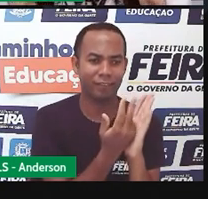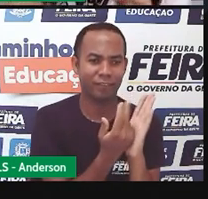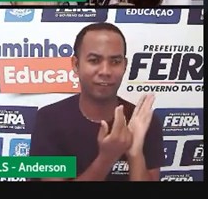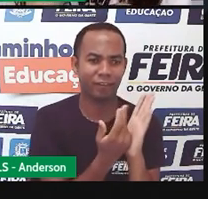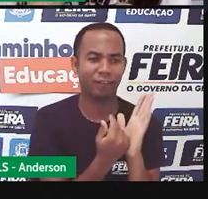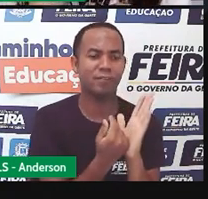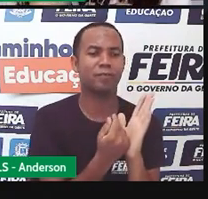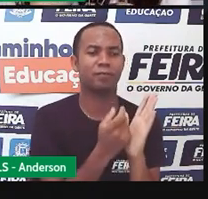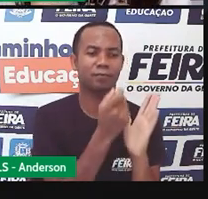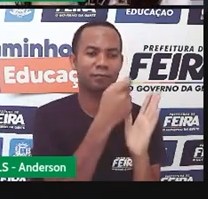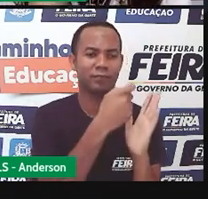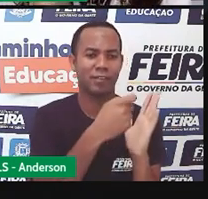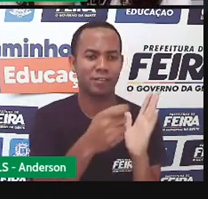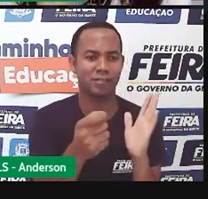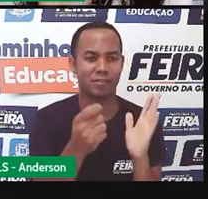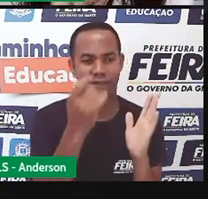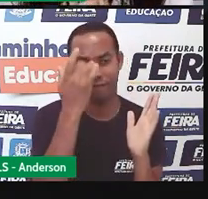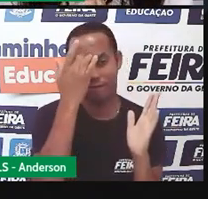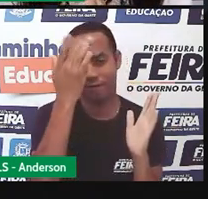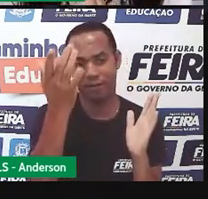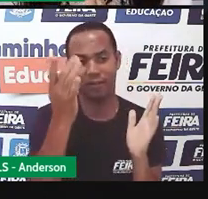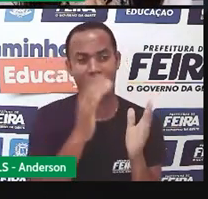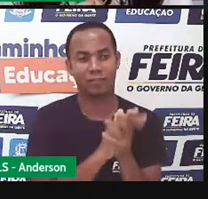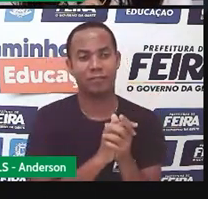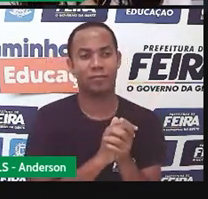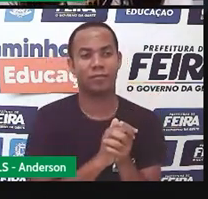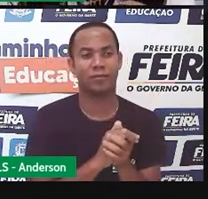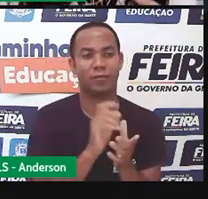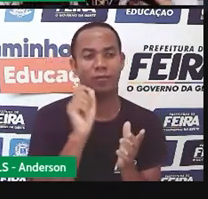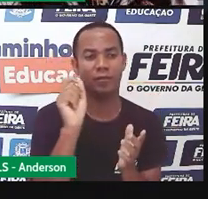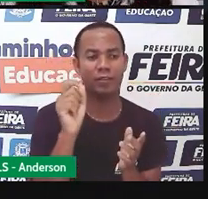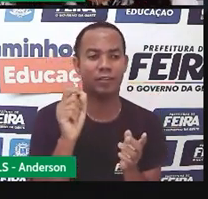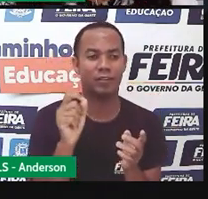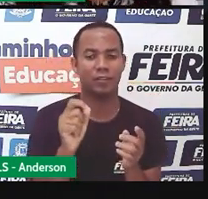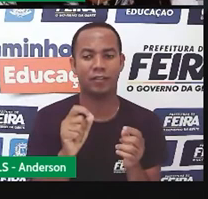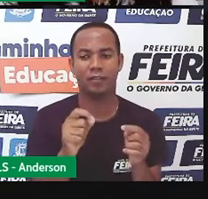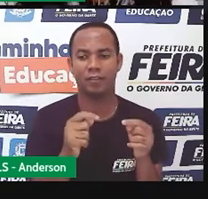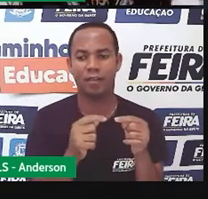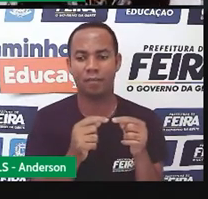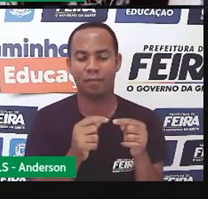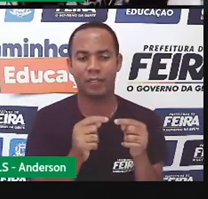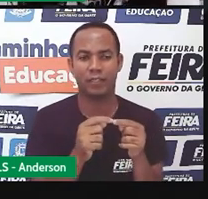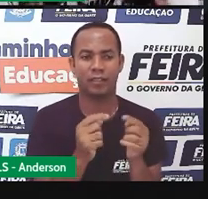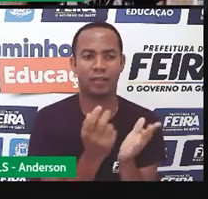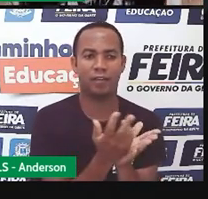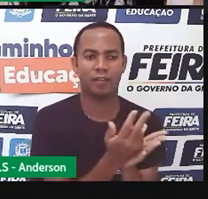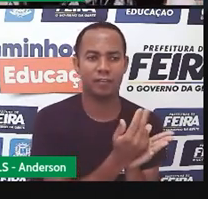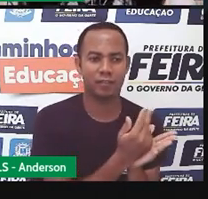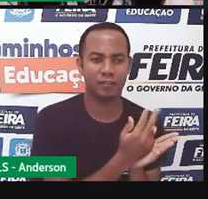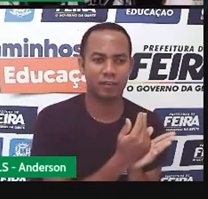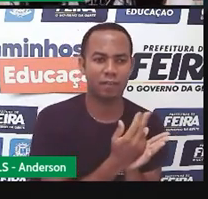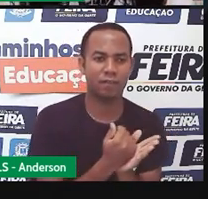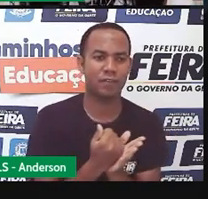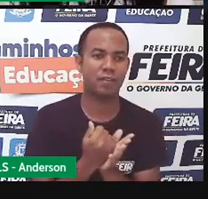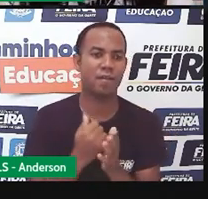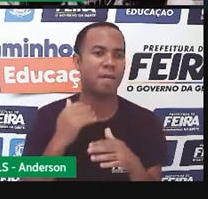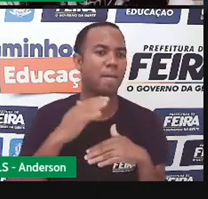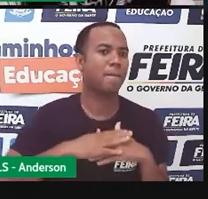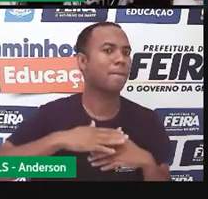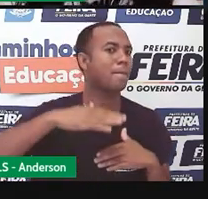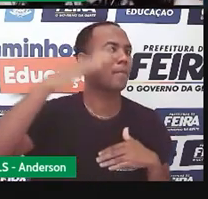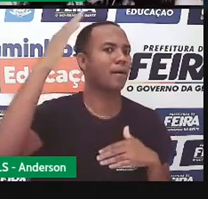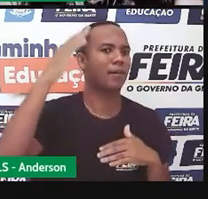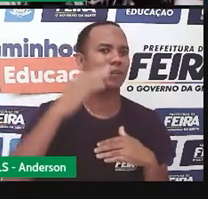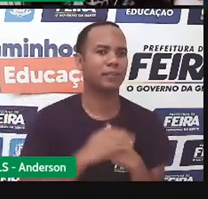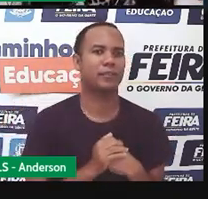conectar a nossa manchete. Aí aqui você vai escrever a sua imagem para deixar mais atrativo.